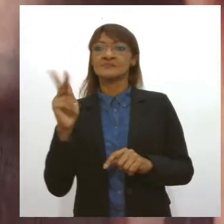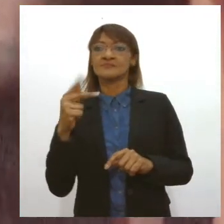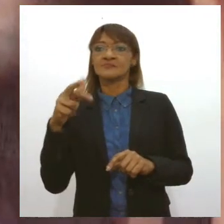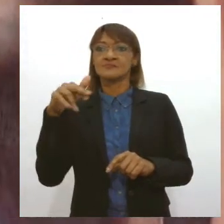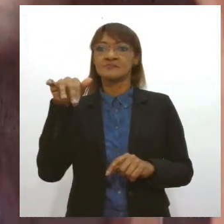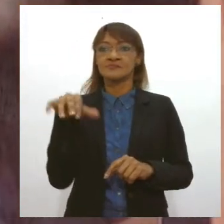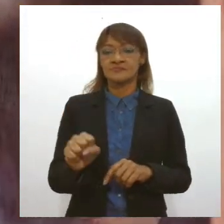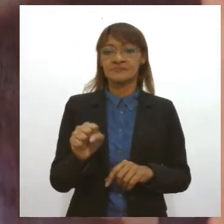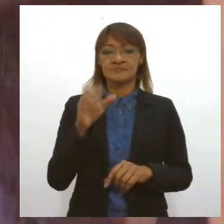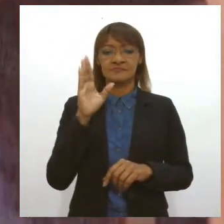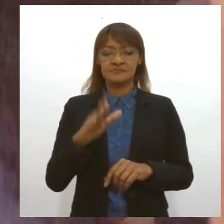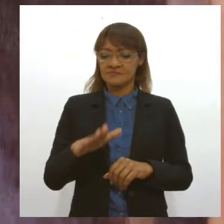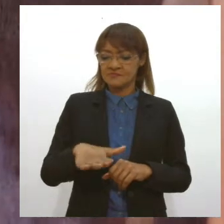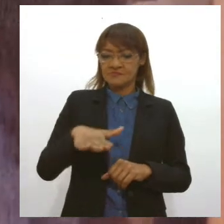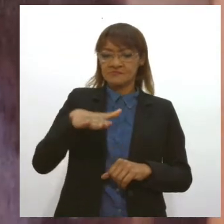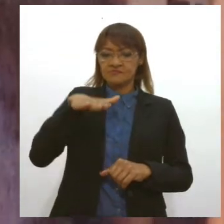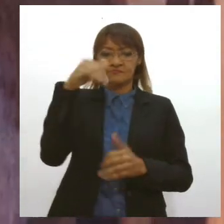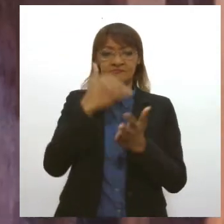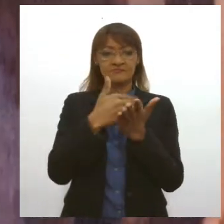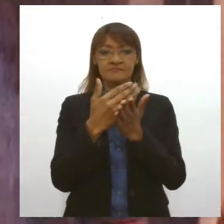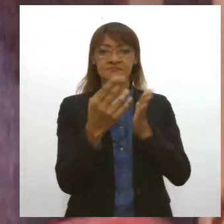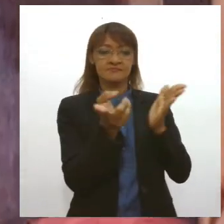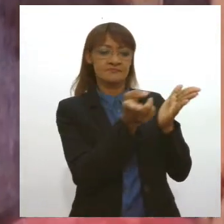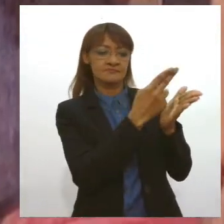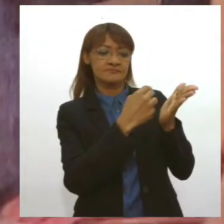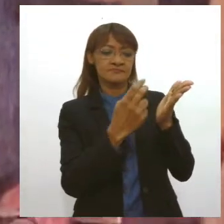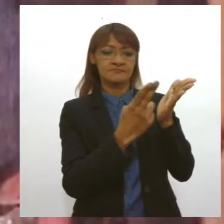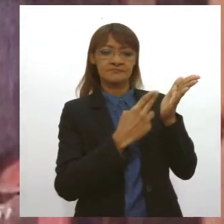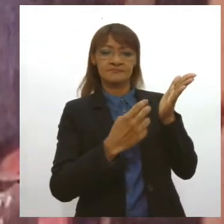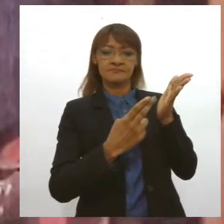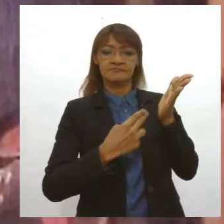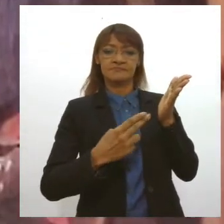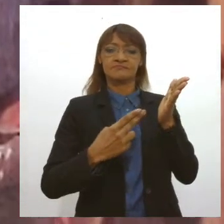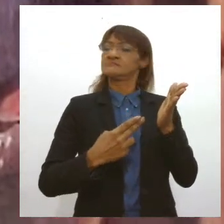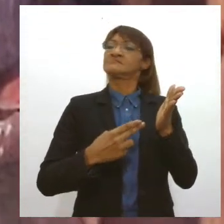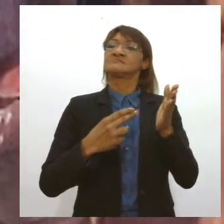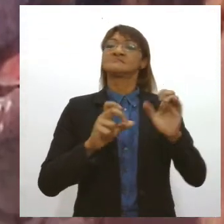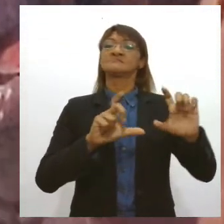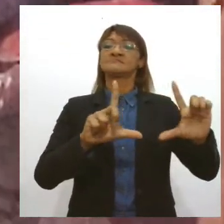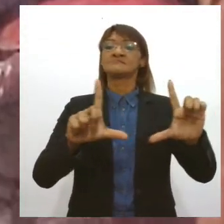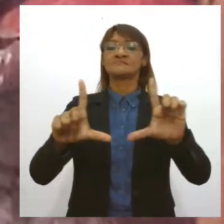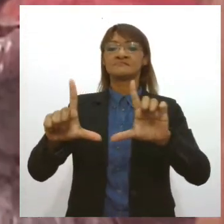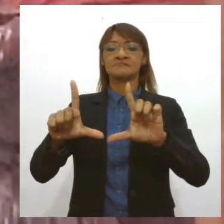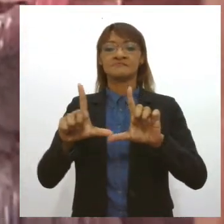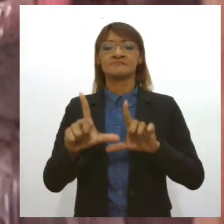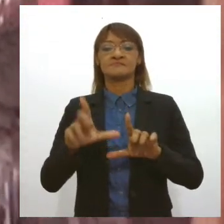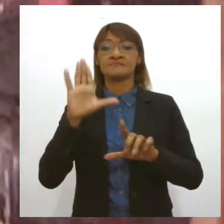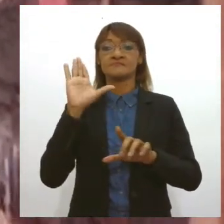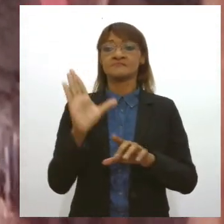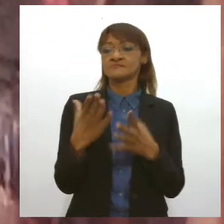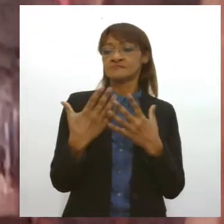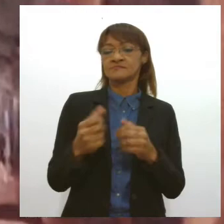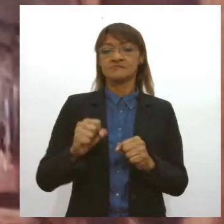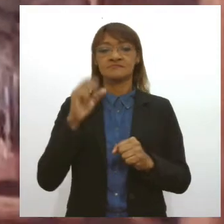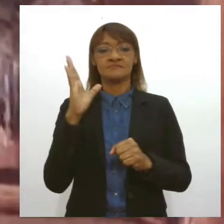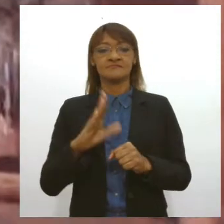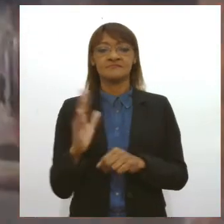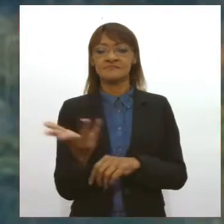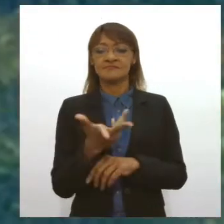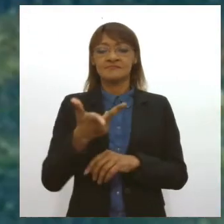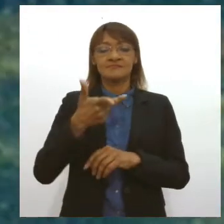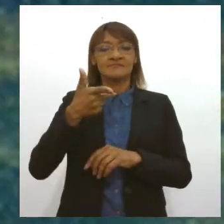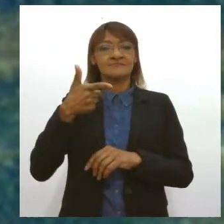carreira ainda criança, tornou-se um excelente desenhista e retratista, adotando os estilos românticos e realistas.